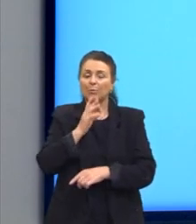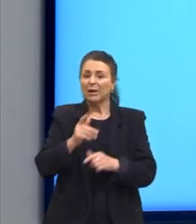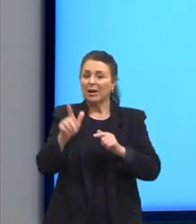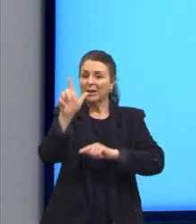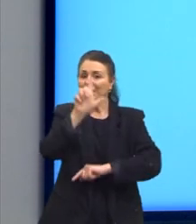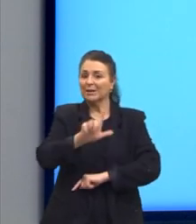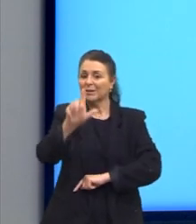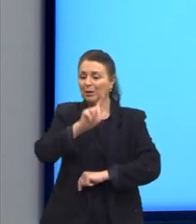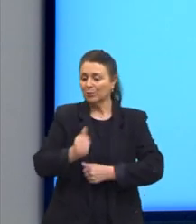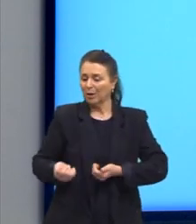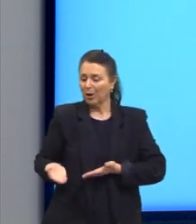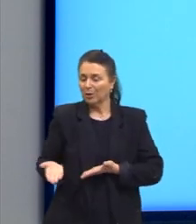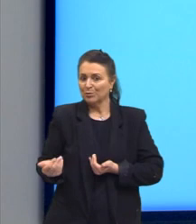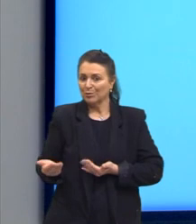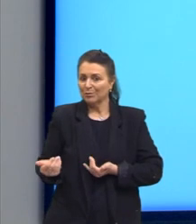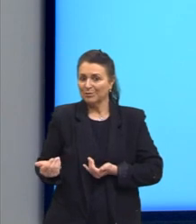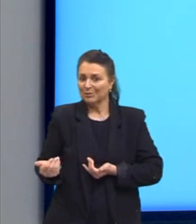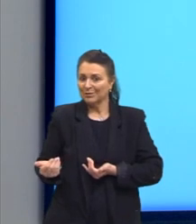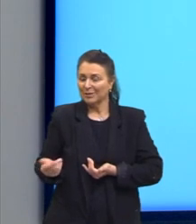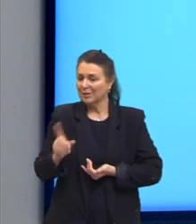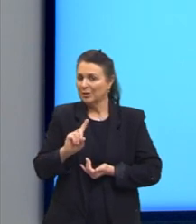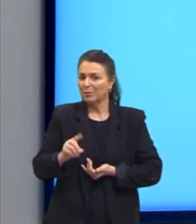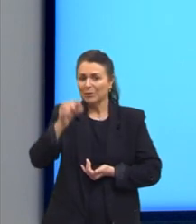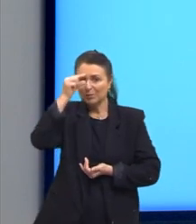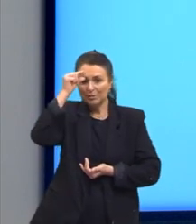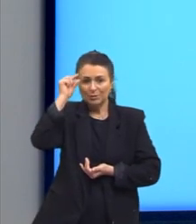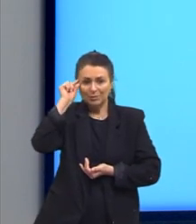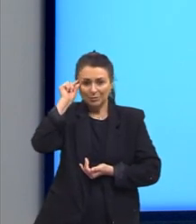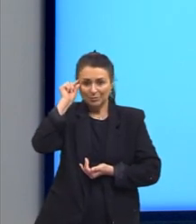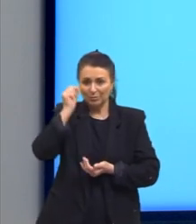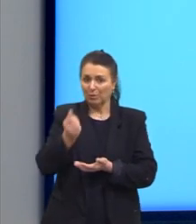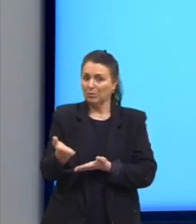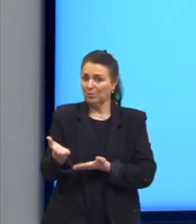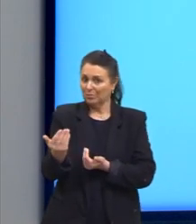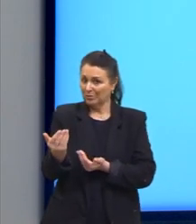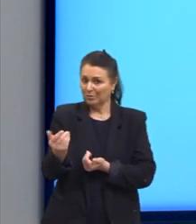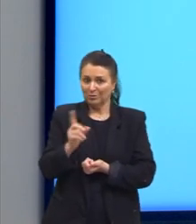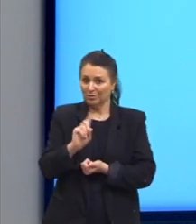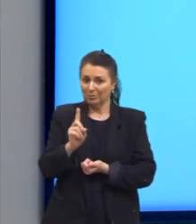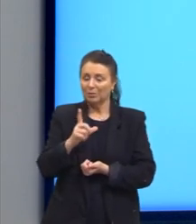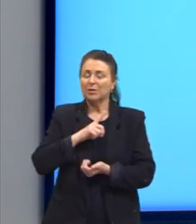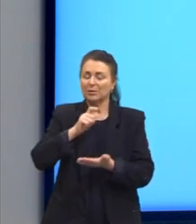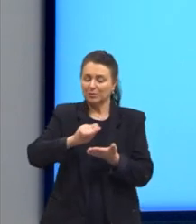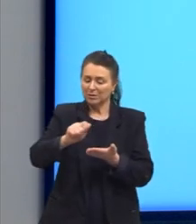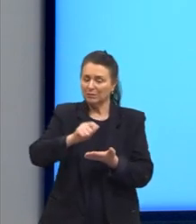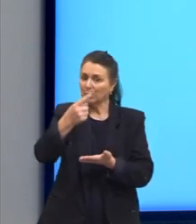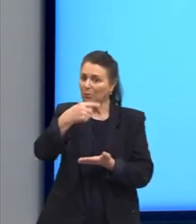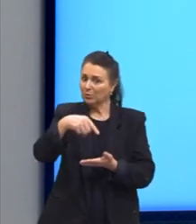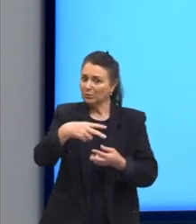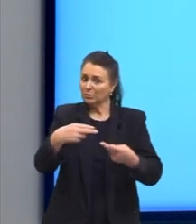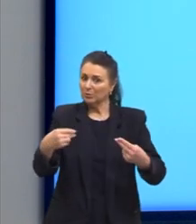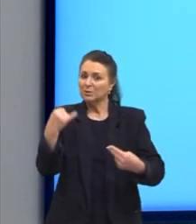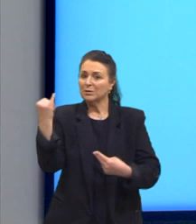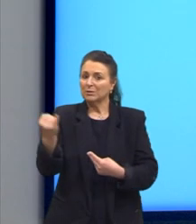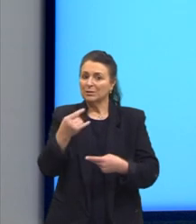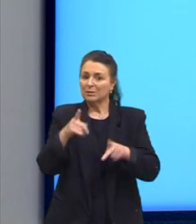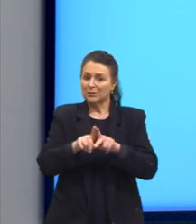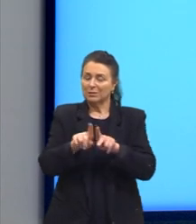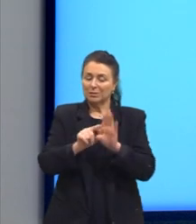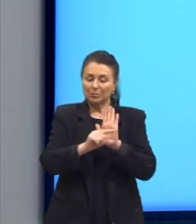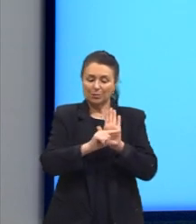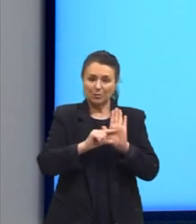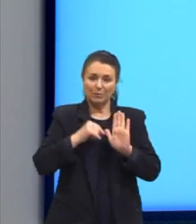Então, Monteiro Lobato, ele não é resumido apenas em literatura infantil juvenil, gente, tá? Ele escreveu outras coisas também. Ele escreveu uma obra